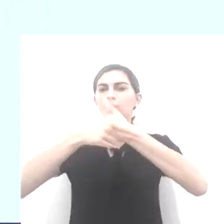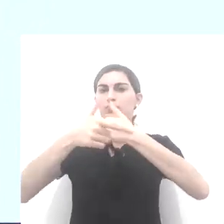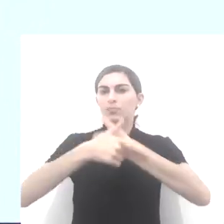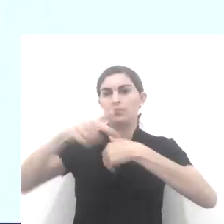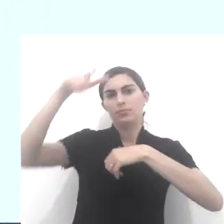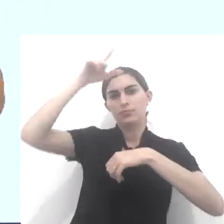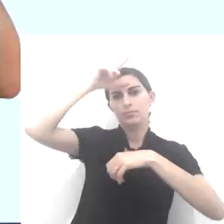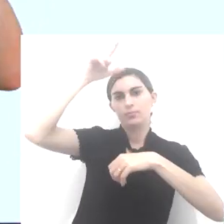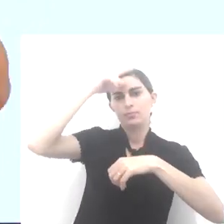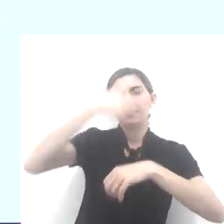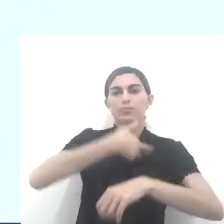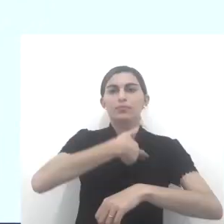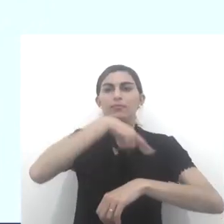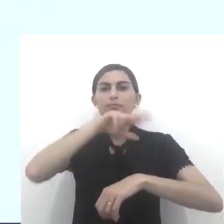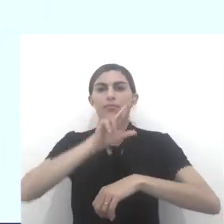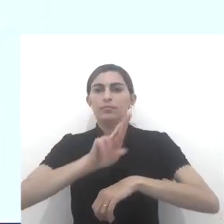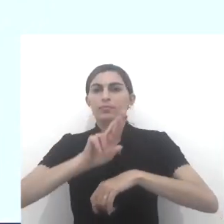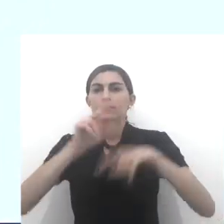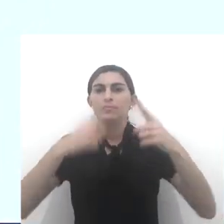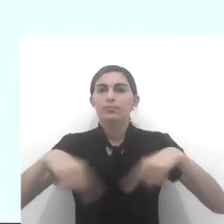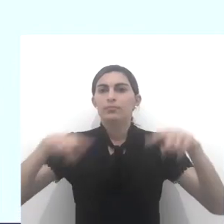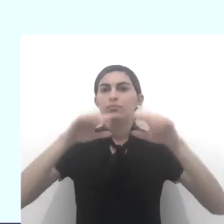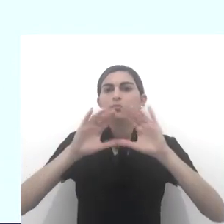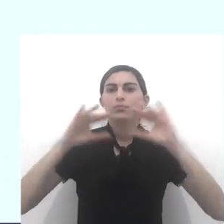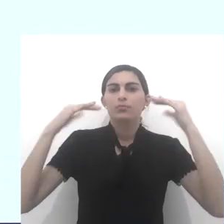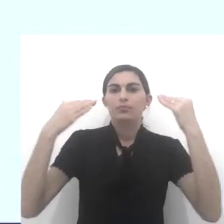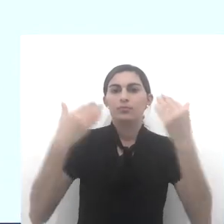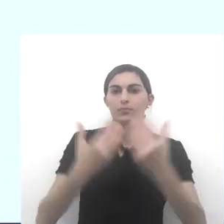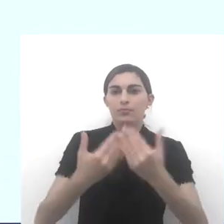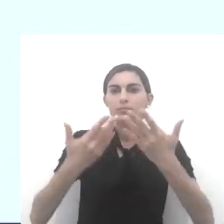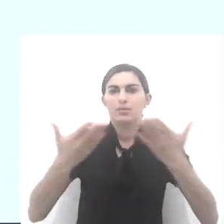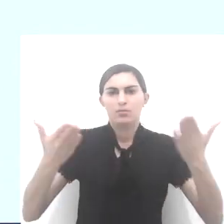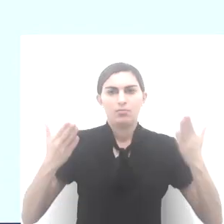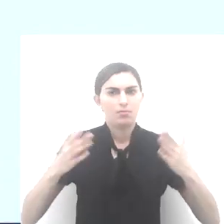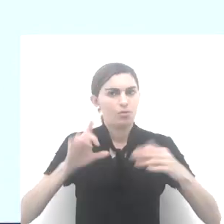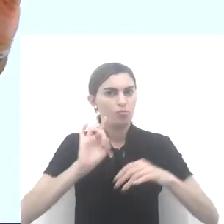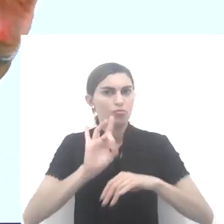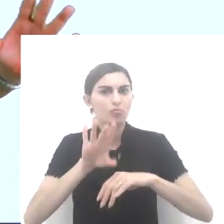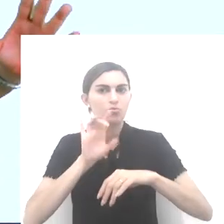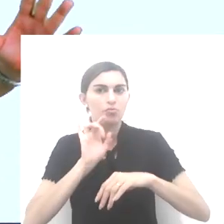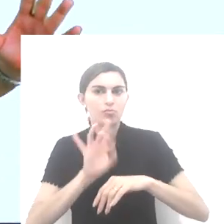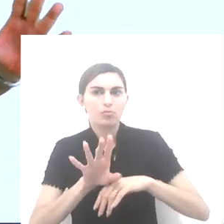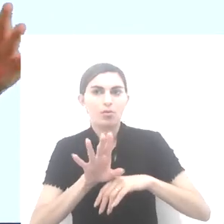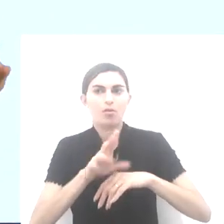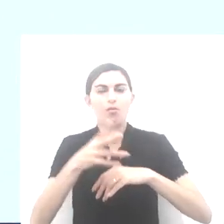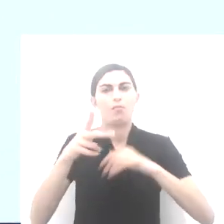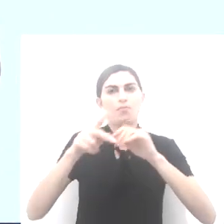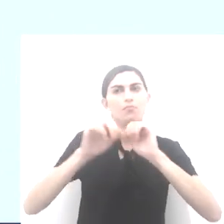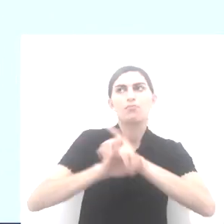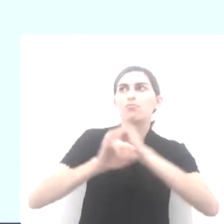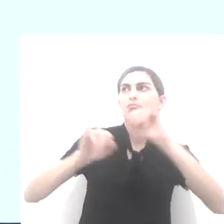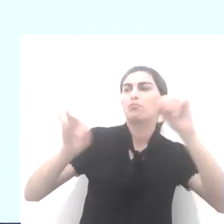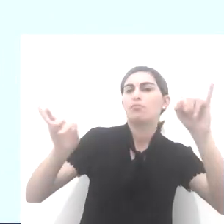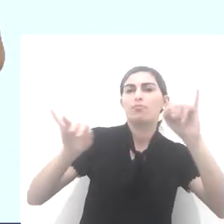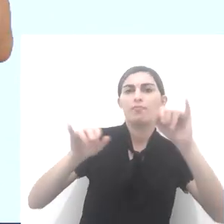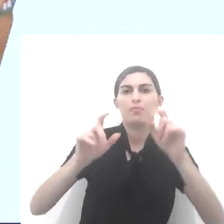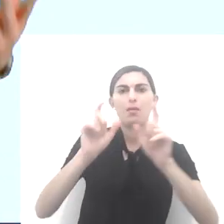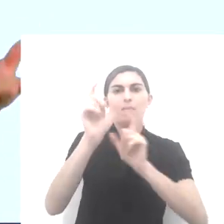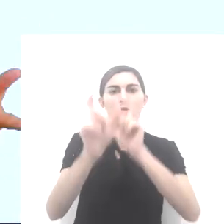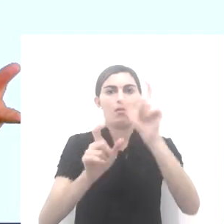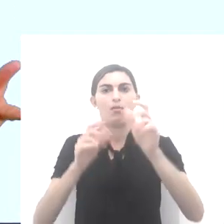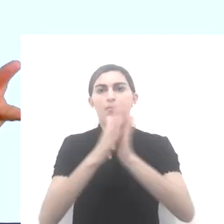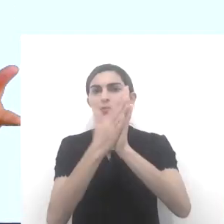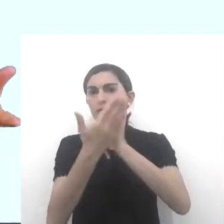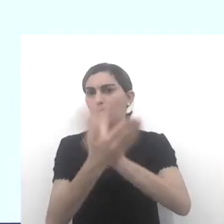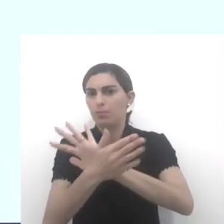papel do líder religioso em nossa comunidade? Será que seria só nesta propagação de a